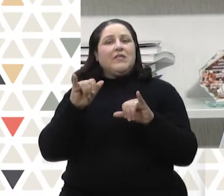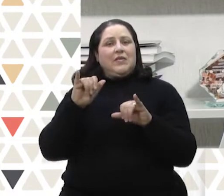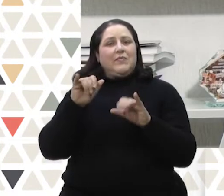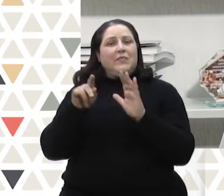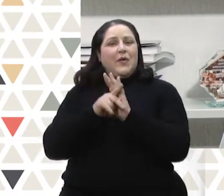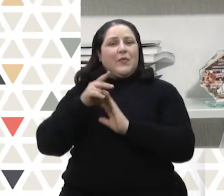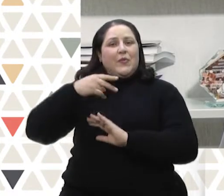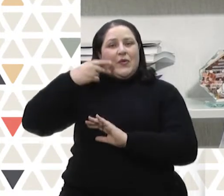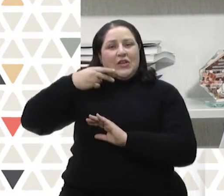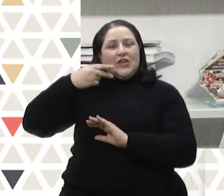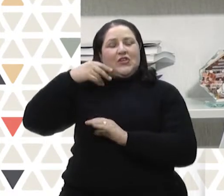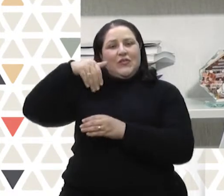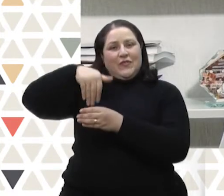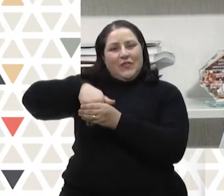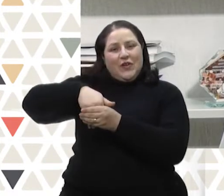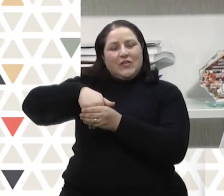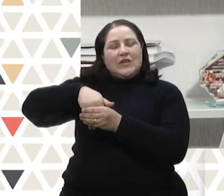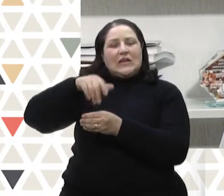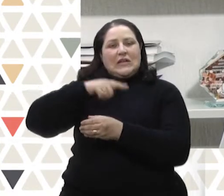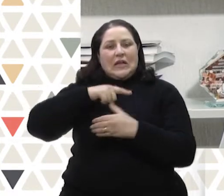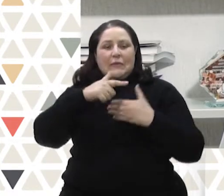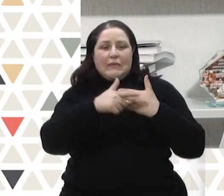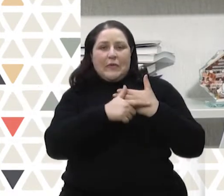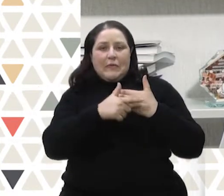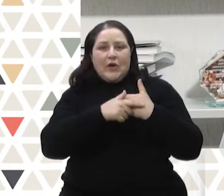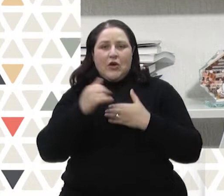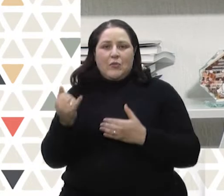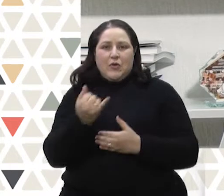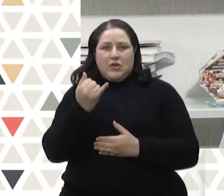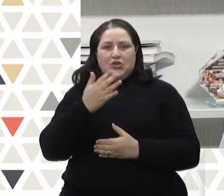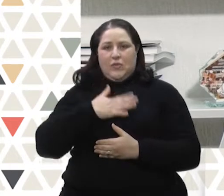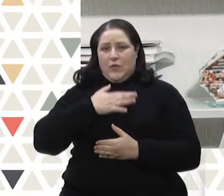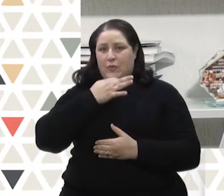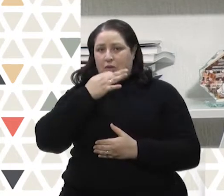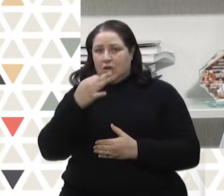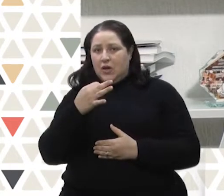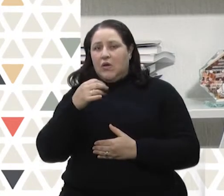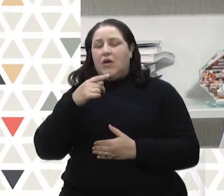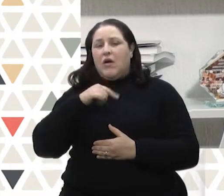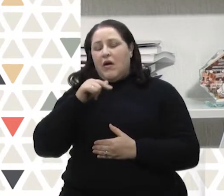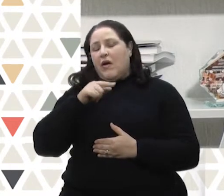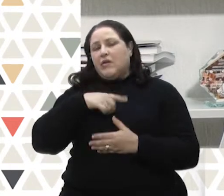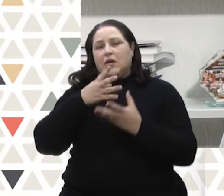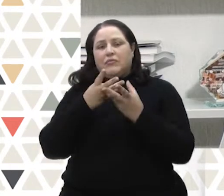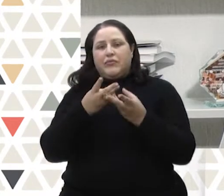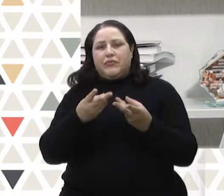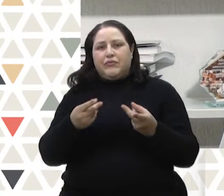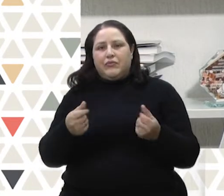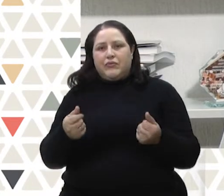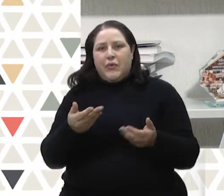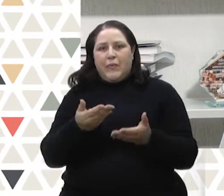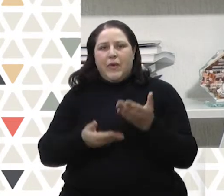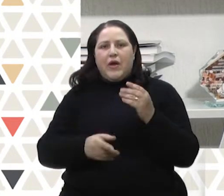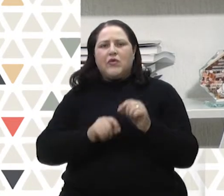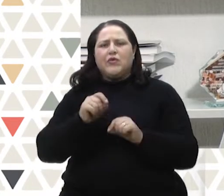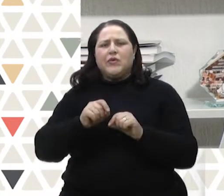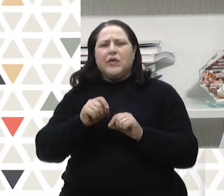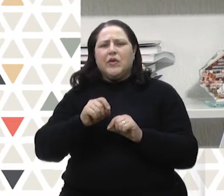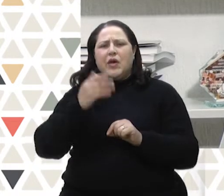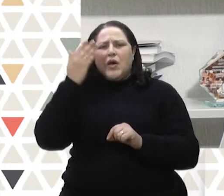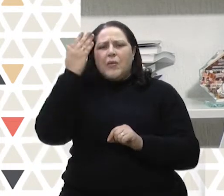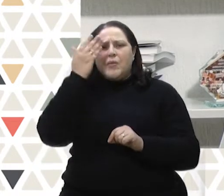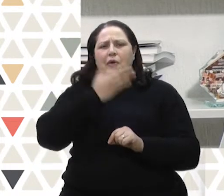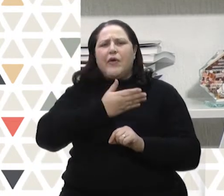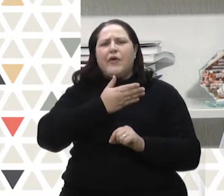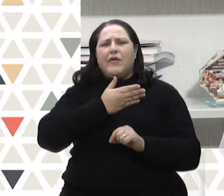falar de propaganda política eleitoral, ela tem uma função muito importante que, ao meu modo de ver, está se perdendo, que é a função